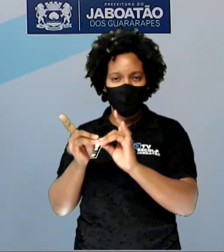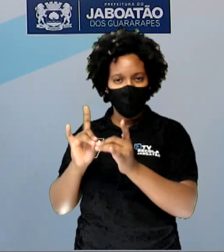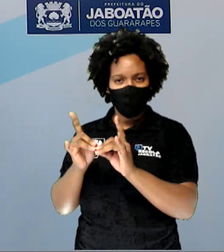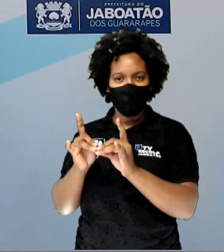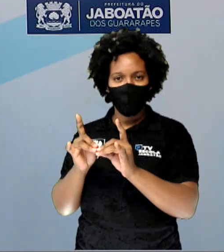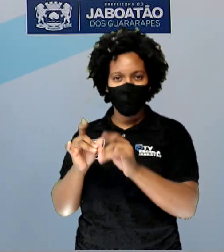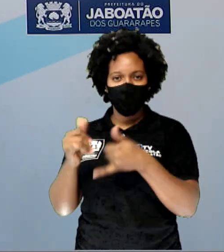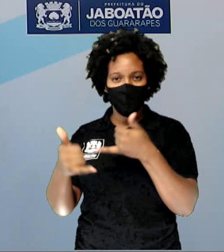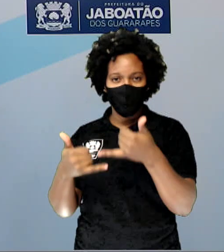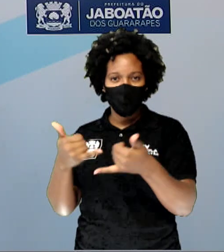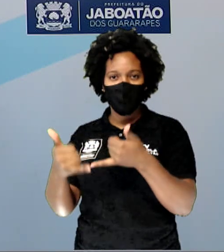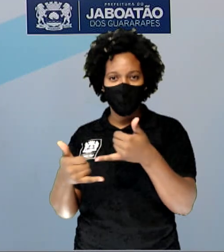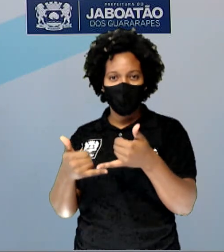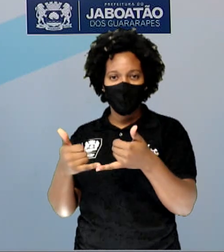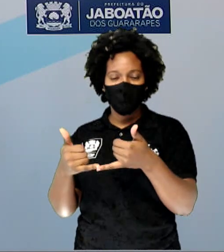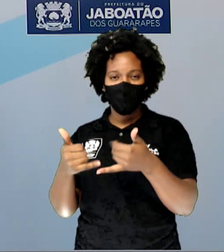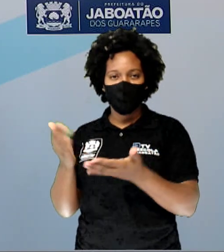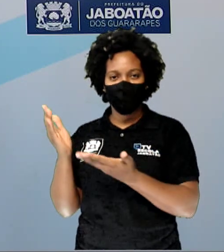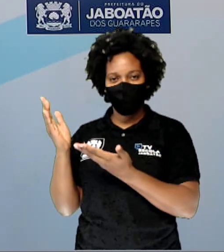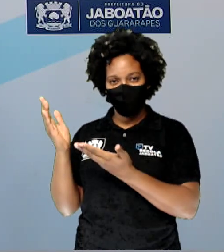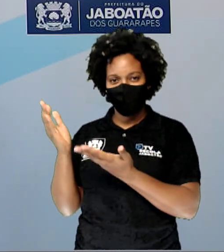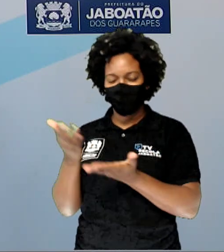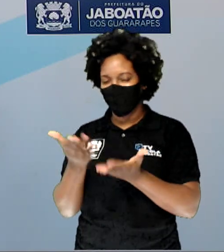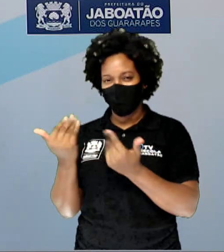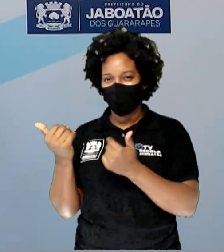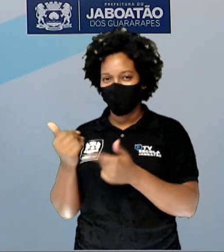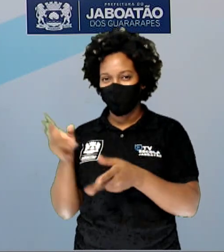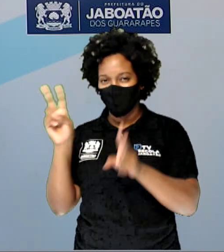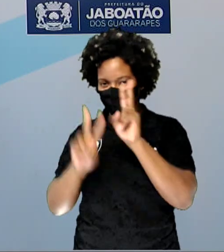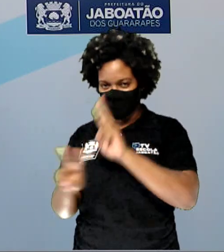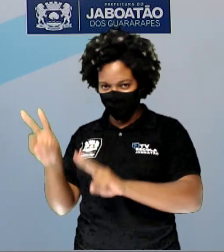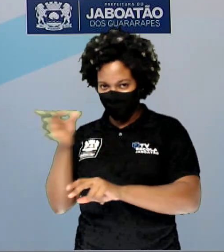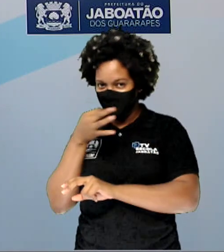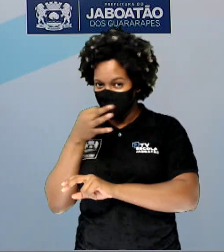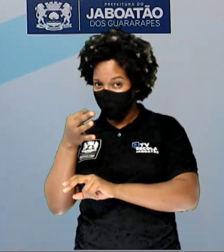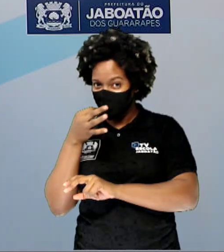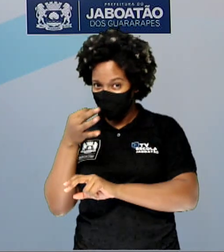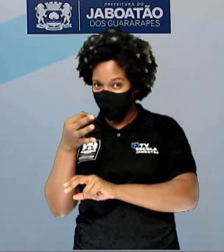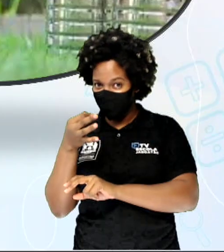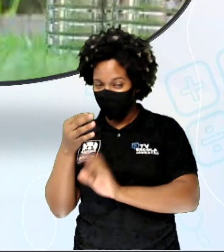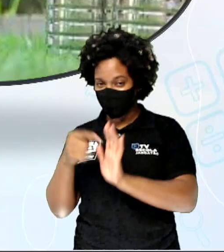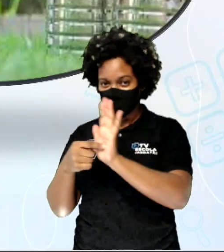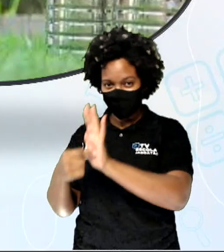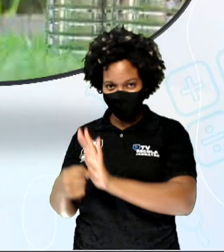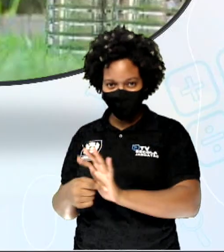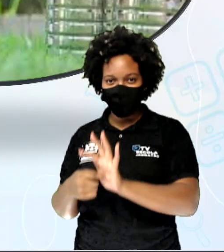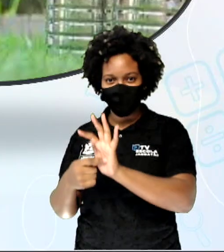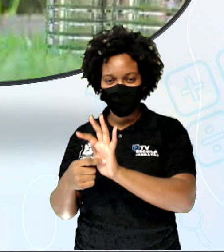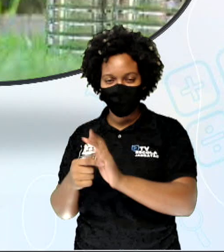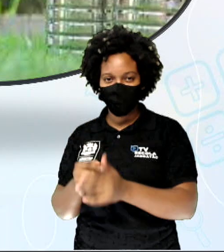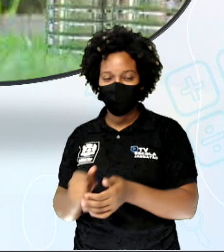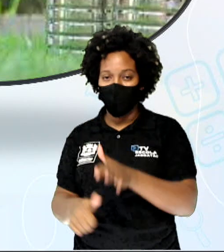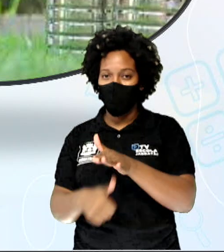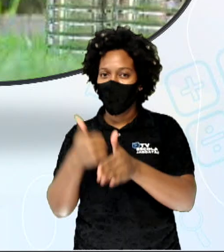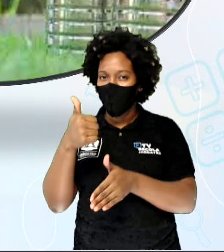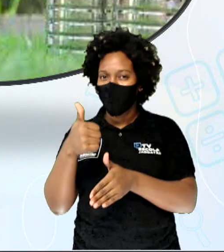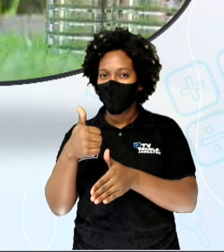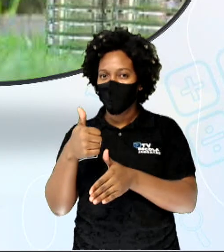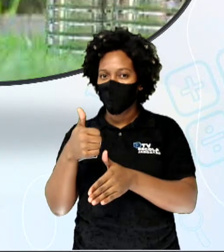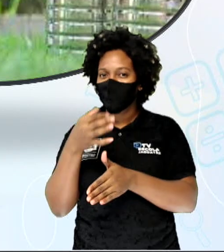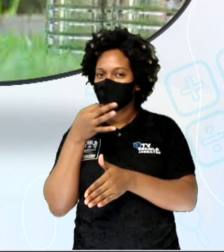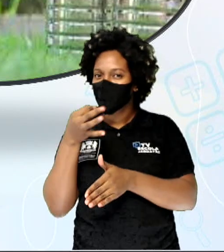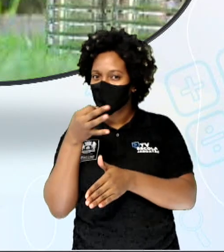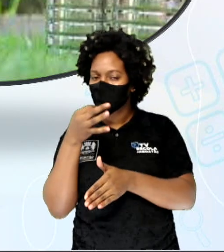de sucata. Ok? Então, vamos lá para a nossa oficina, vamos ver as sugestões que a professora trouxe aqui para vocês. A primeira sugestão que eu trouxe para